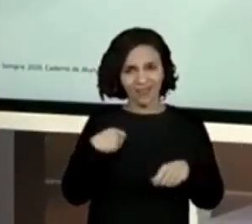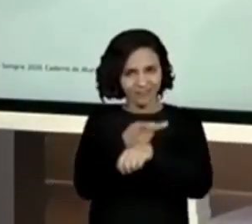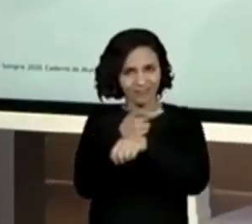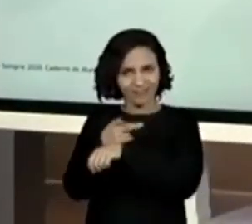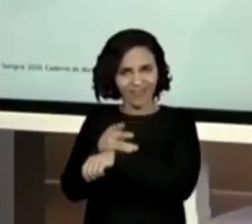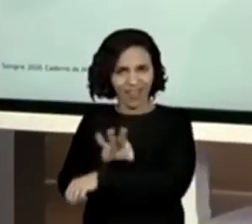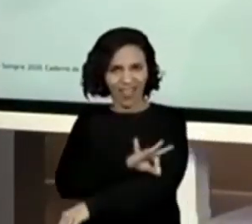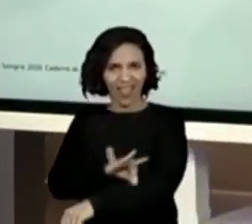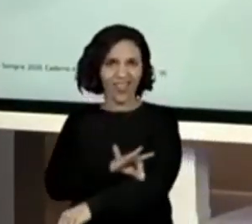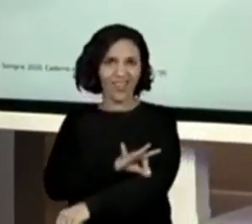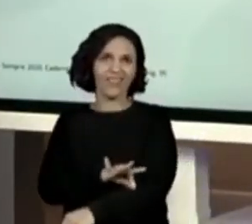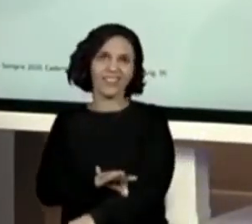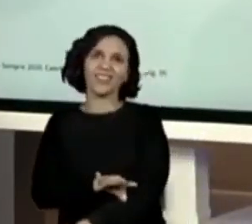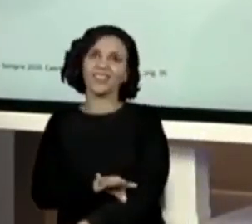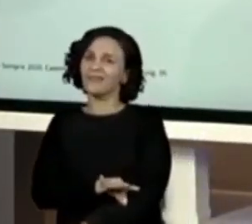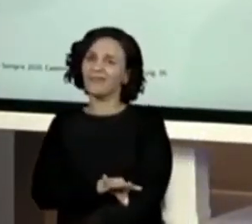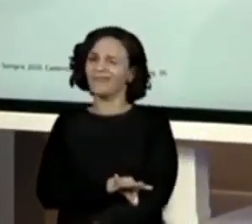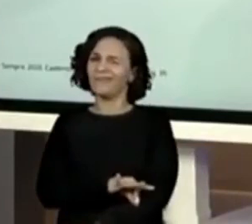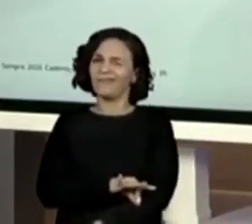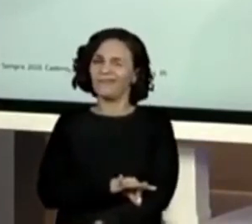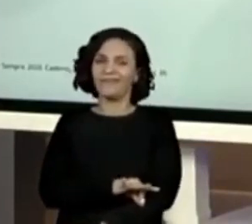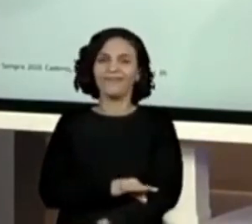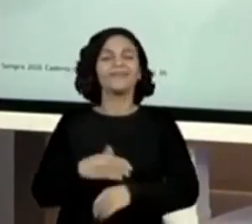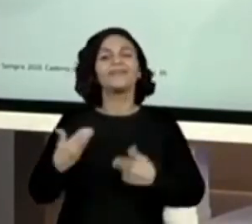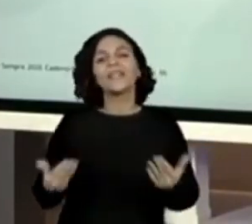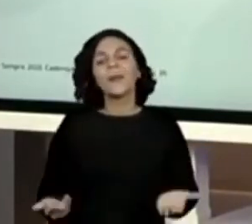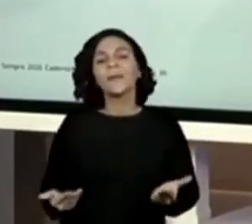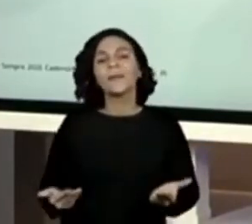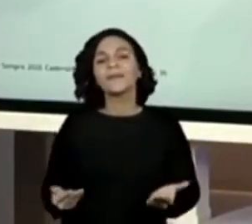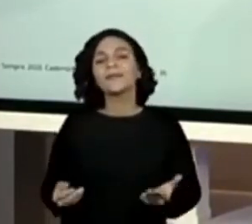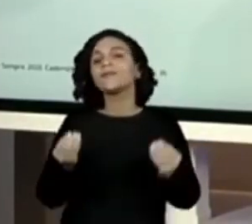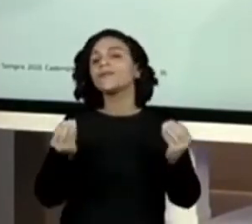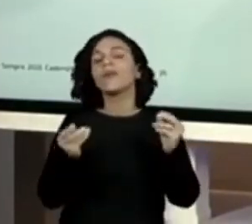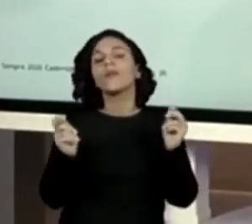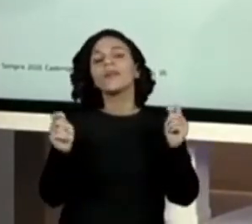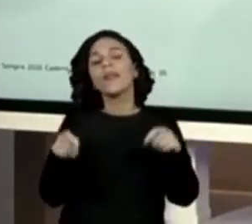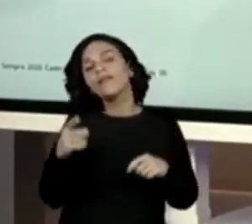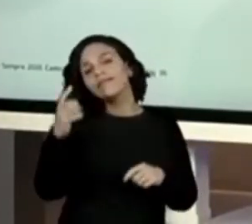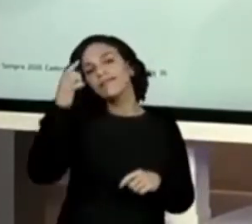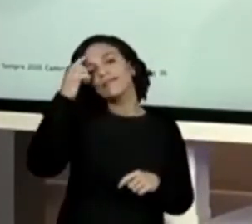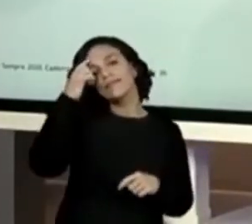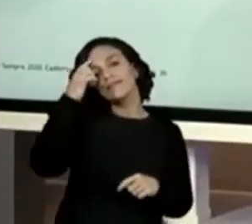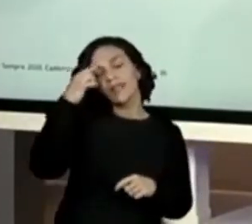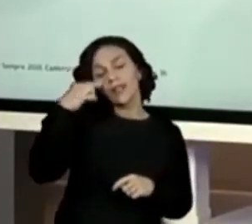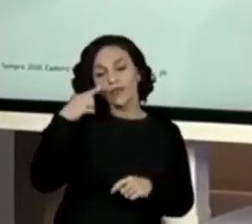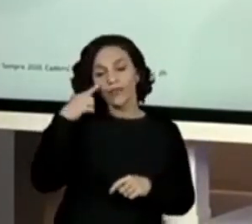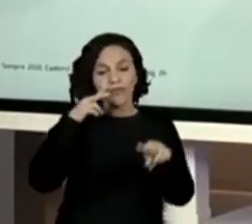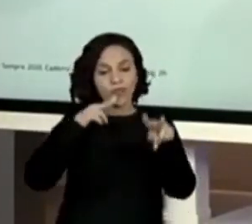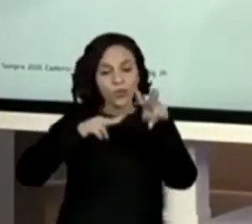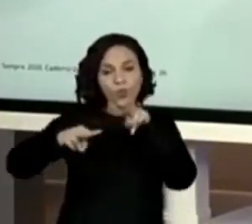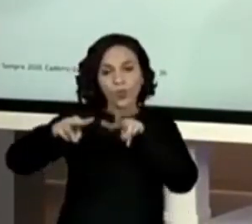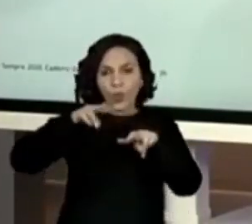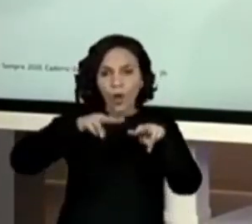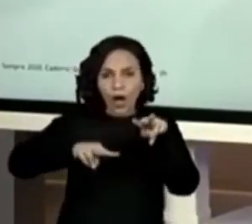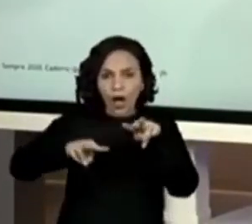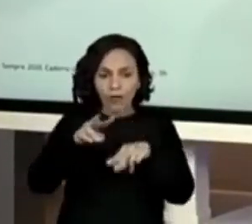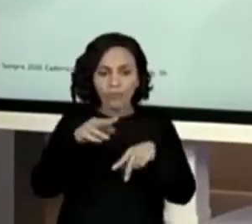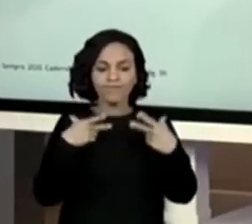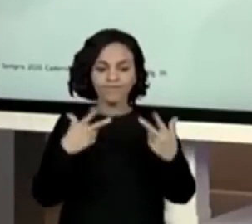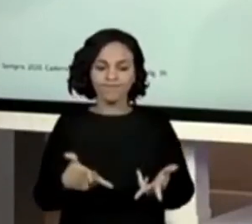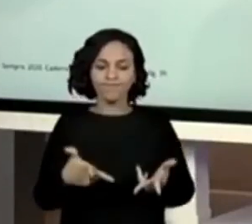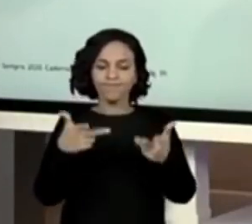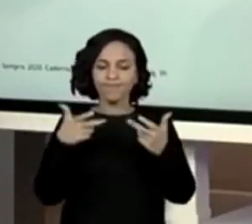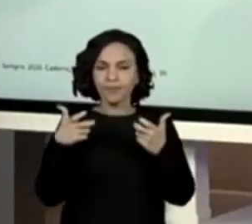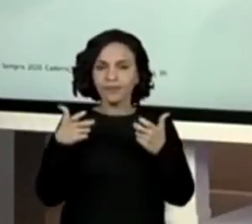uma régua para medir? Não. E aí, como que a gente pode utilizar a nossa visão, a nossa percepção